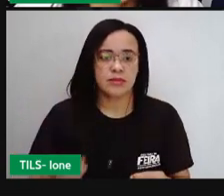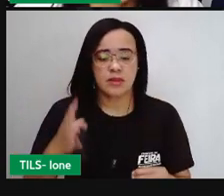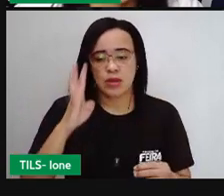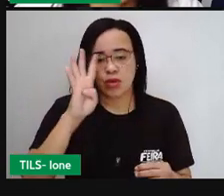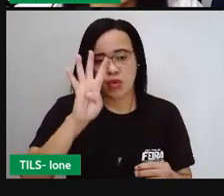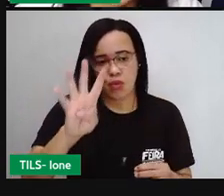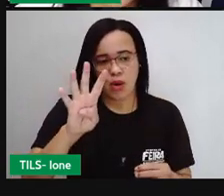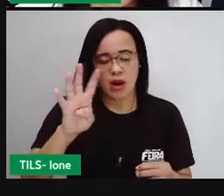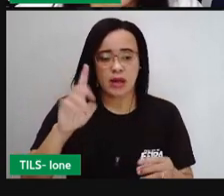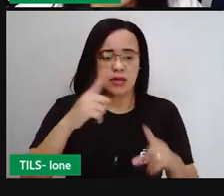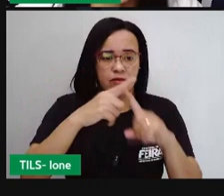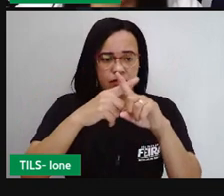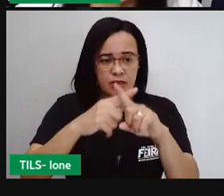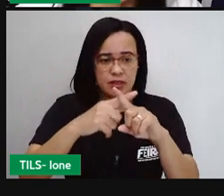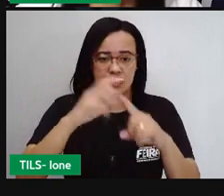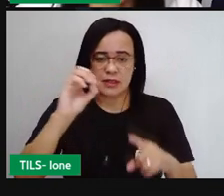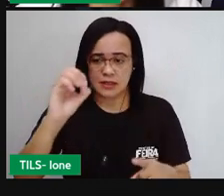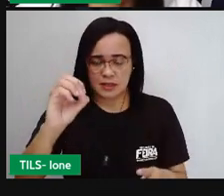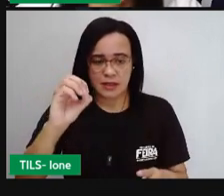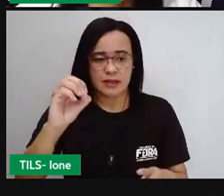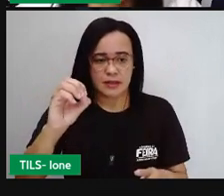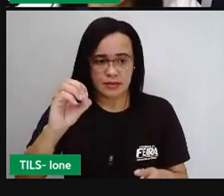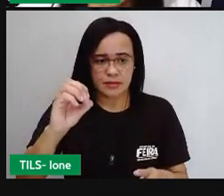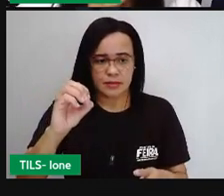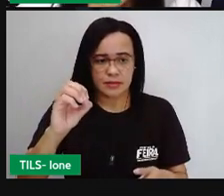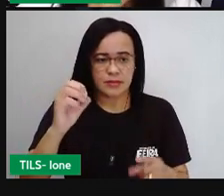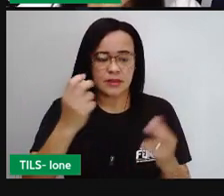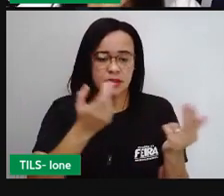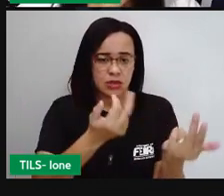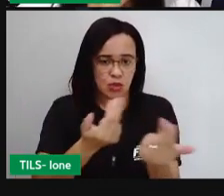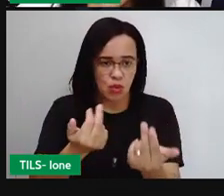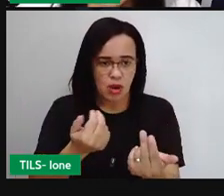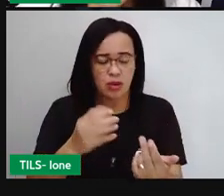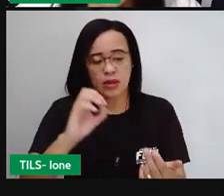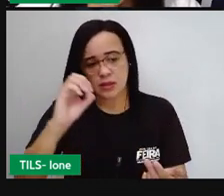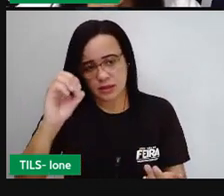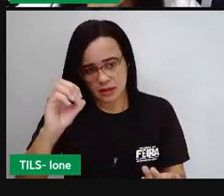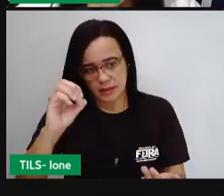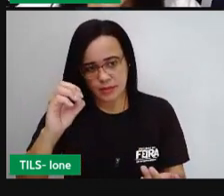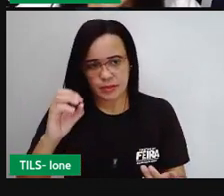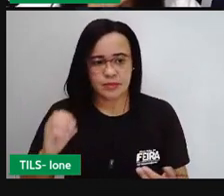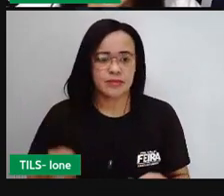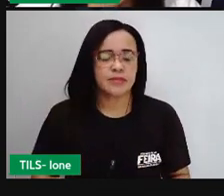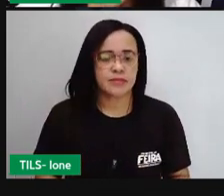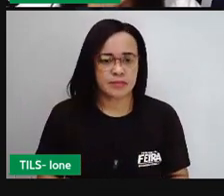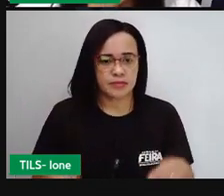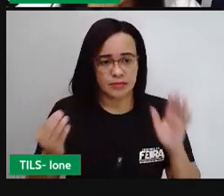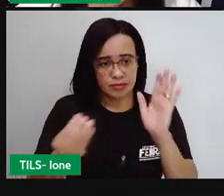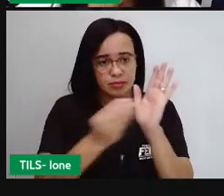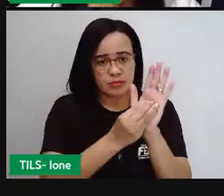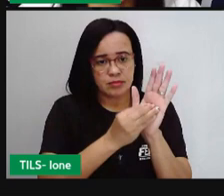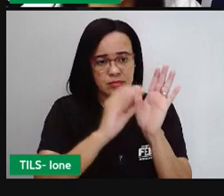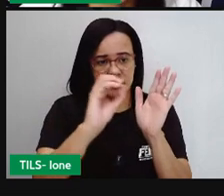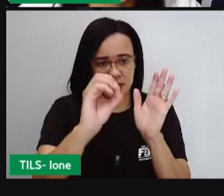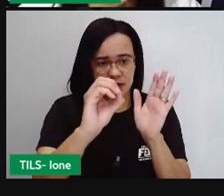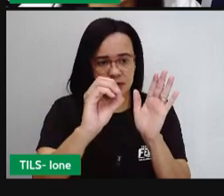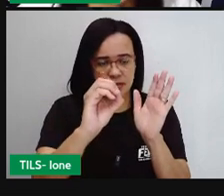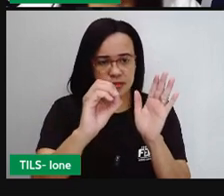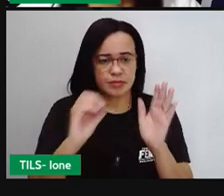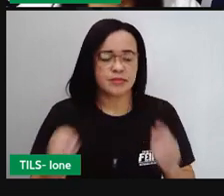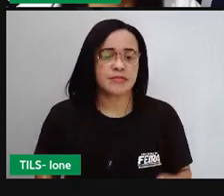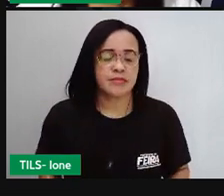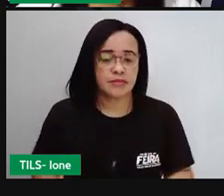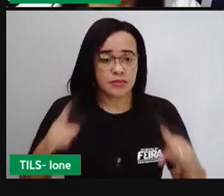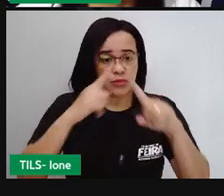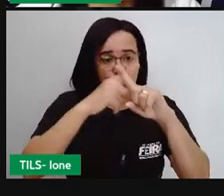zero é igual a zero. Aí a PRO coloca o resultado aqui. Agora, vou multiplicar